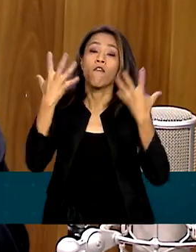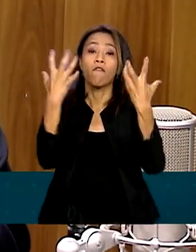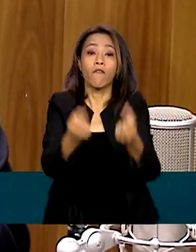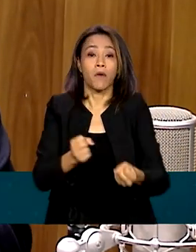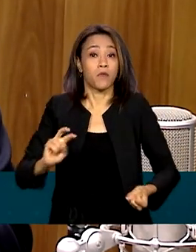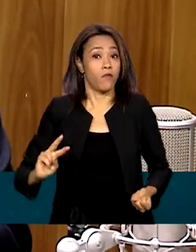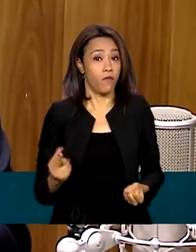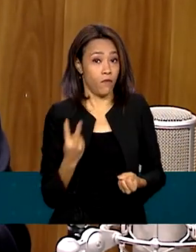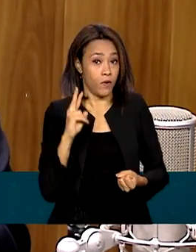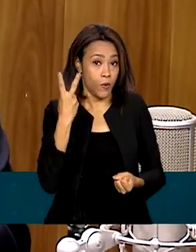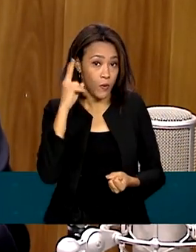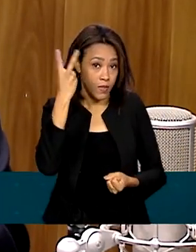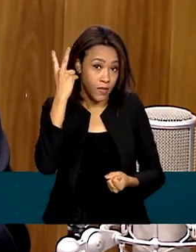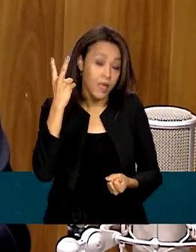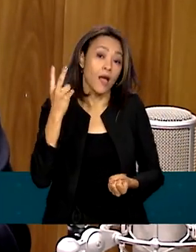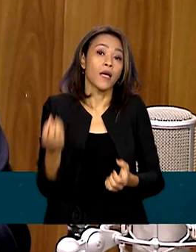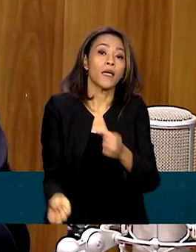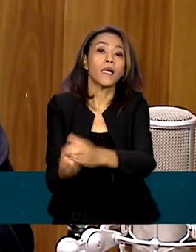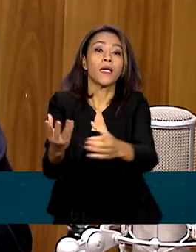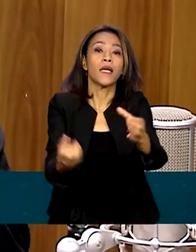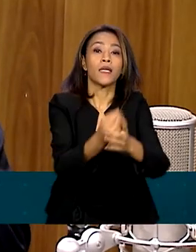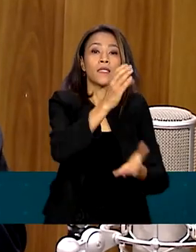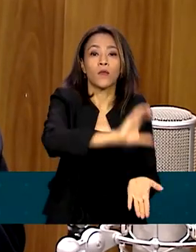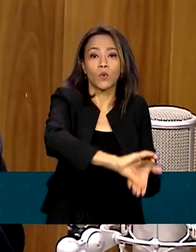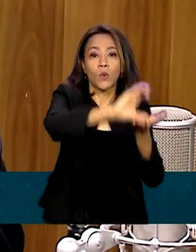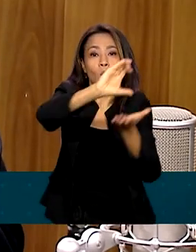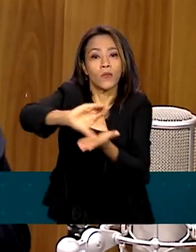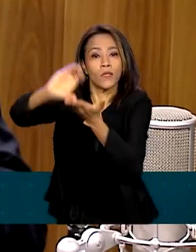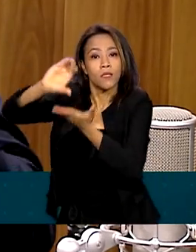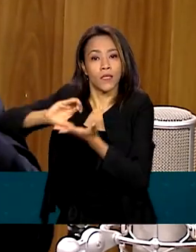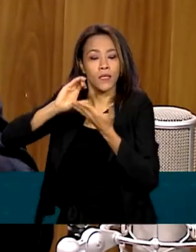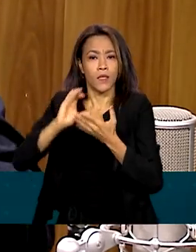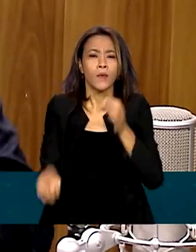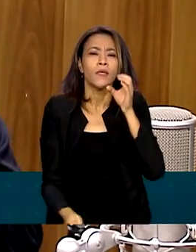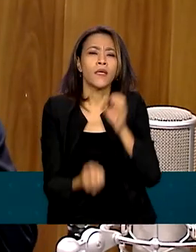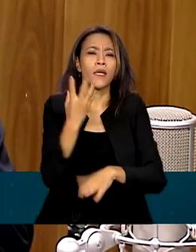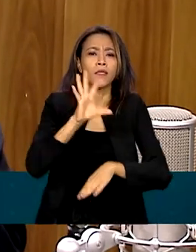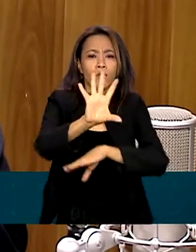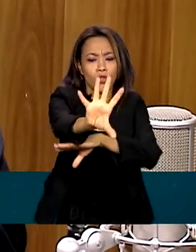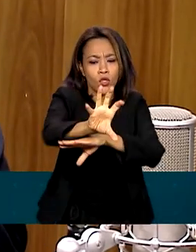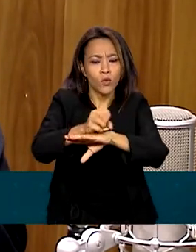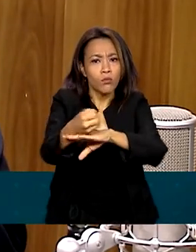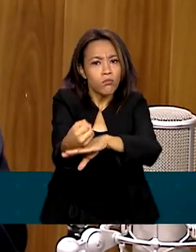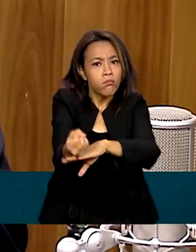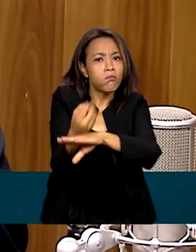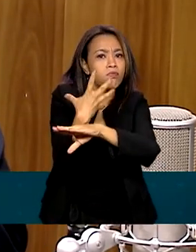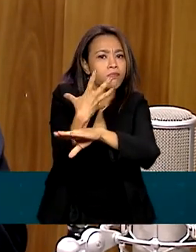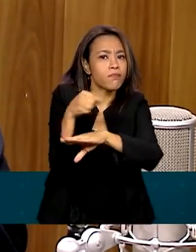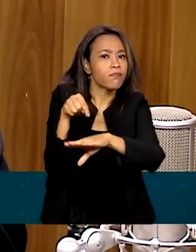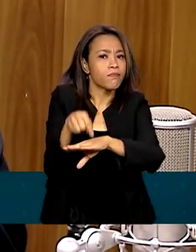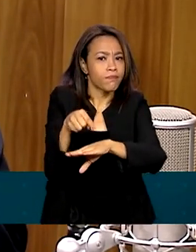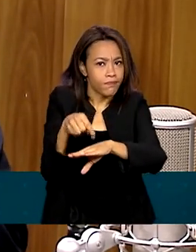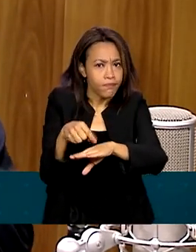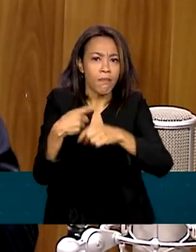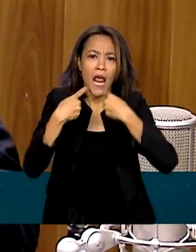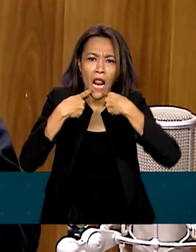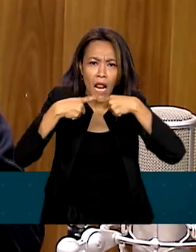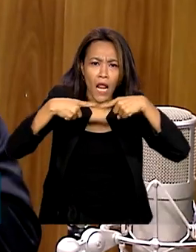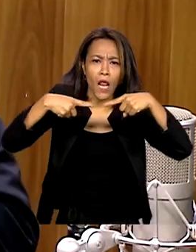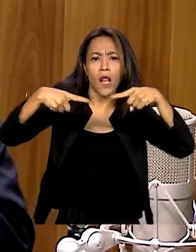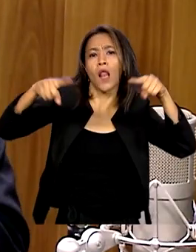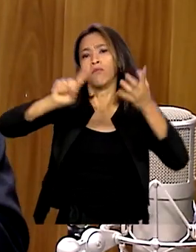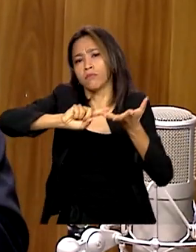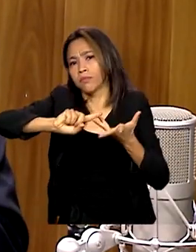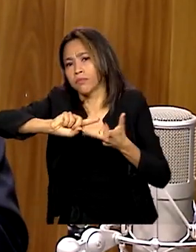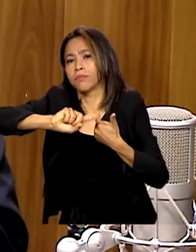muito a criação de conselhos, a criação de ouvidorias, espaços para que a população seja ouvida. E, com certeza,